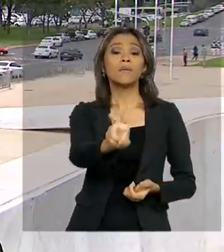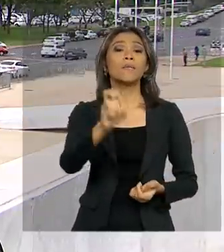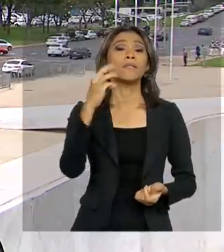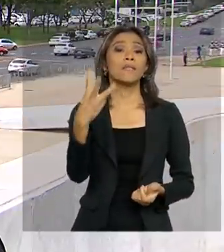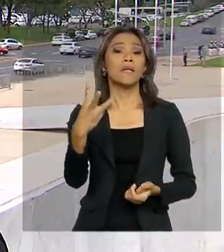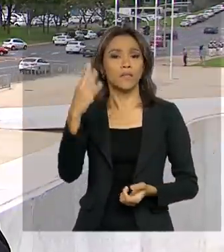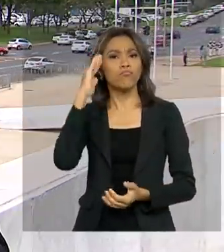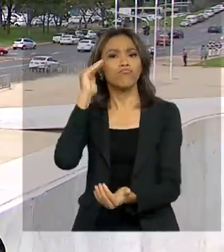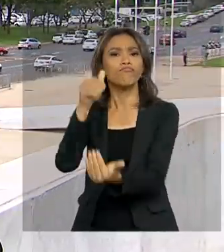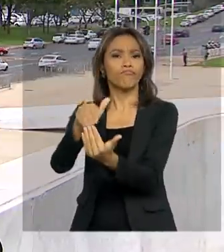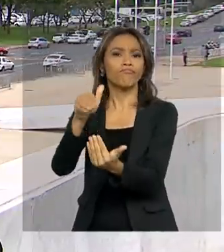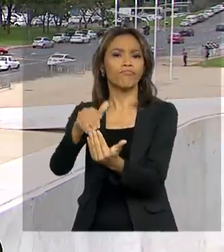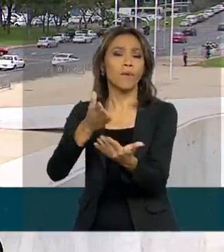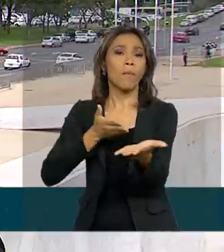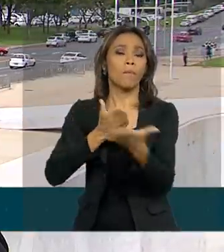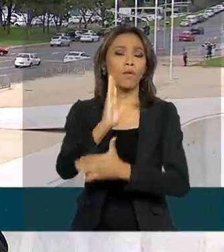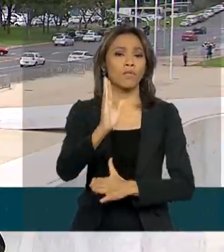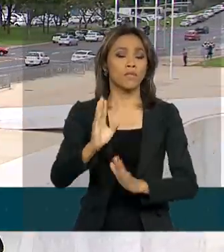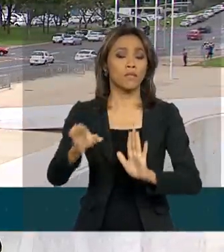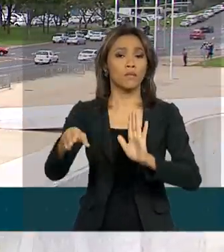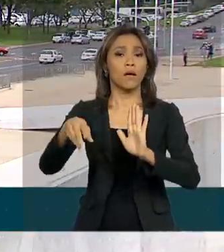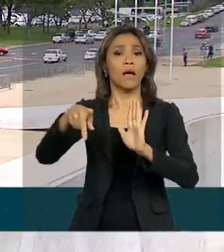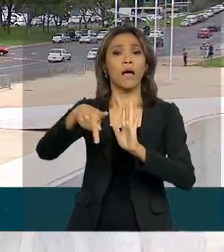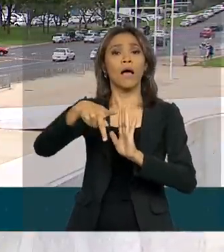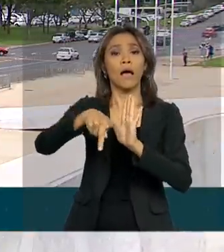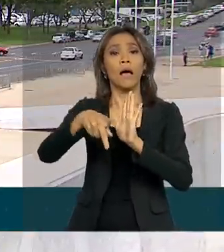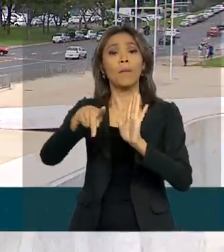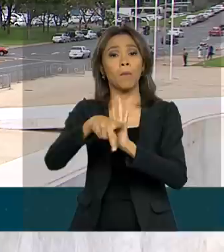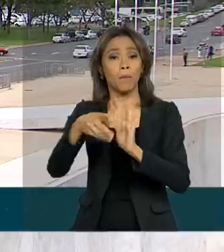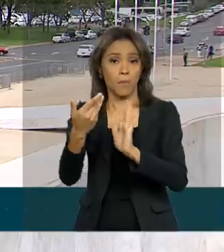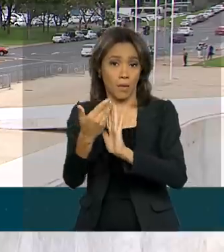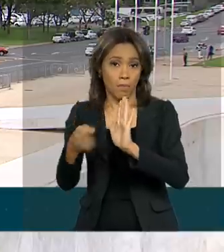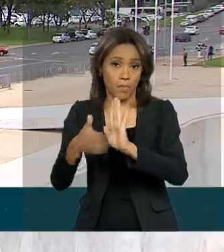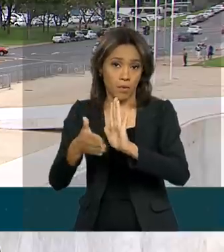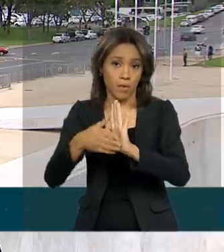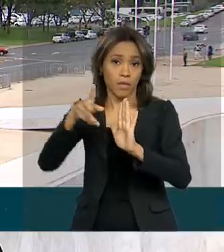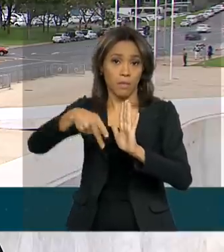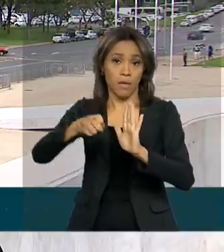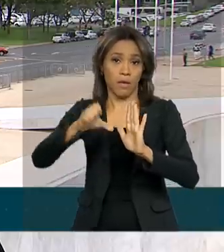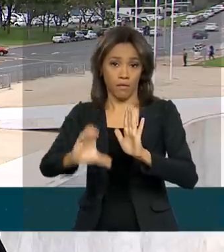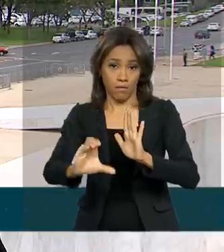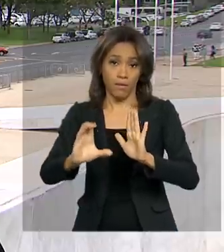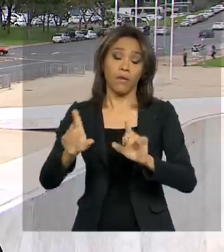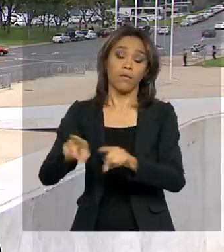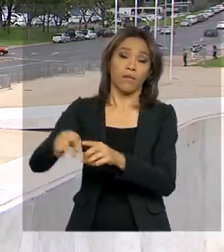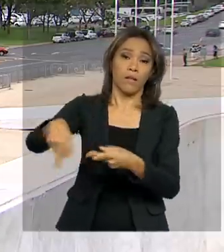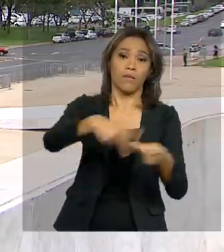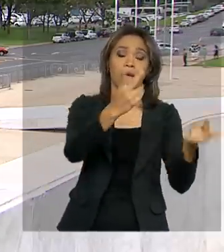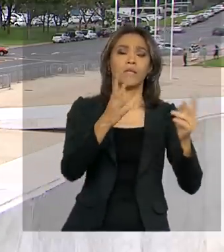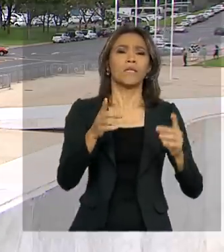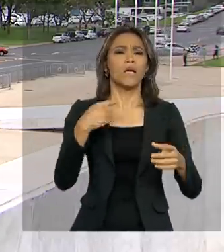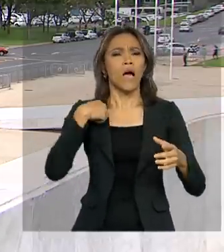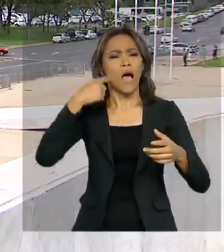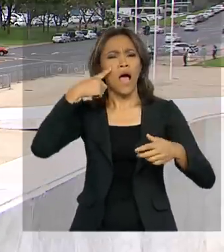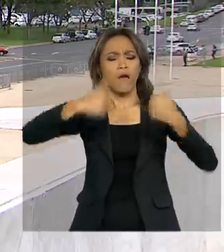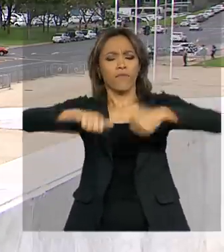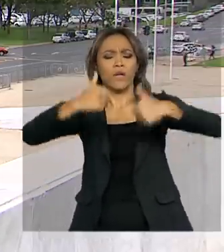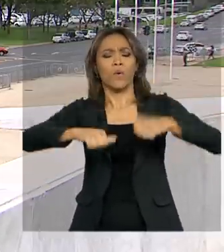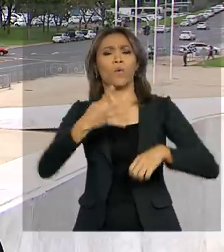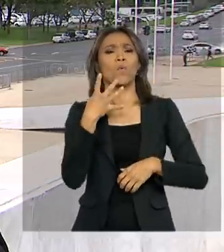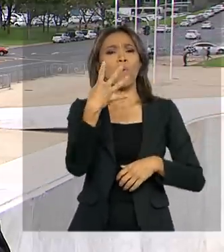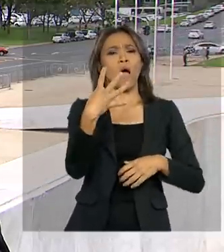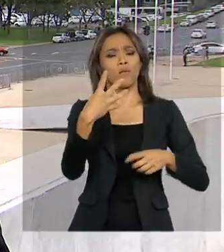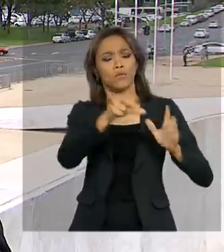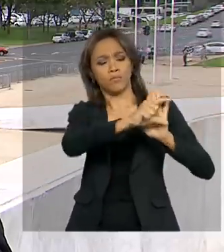favoráveis à aprovação da PEC paralela e 7 votos contrários. O plenário analisou ainda quatro destaques que ficaram